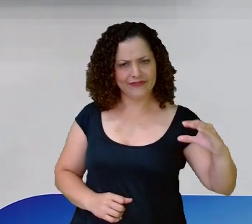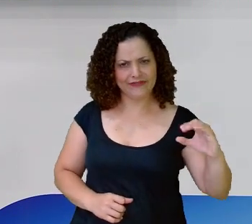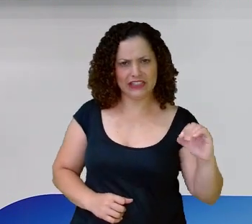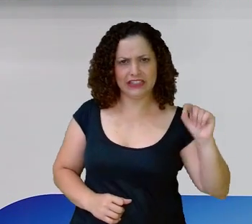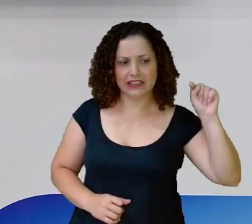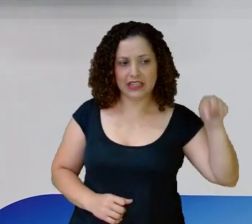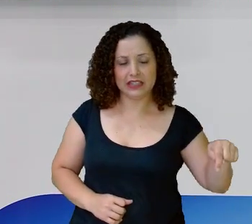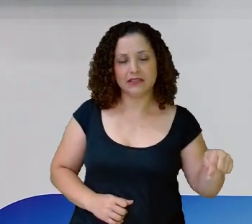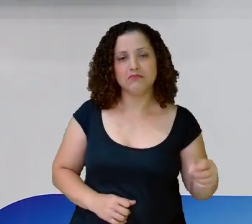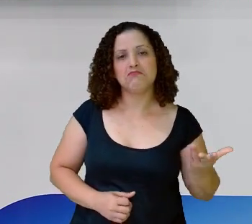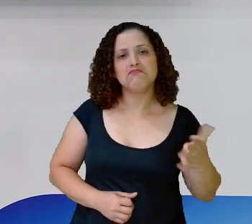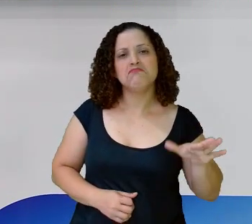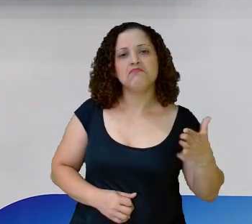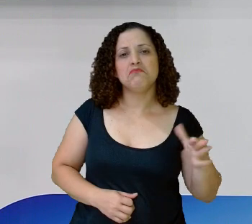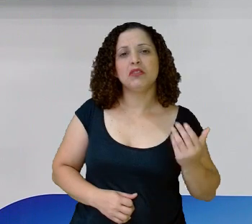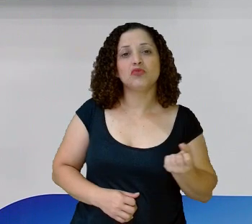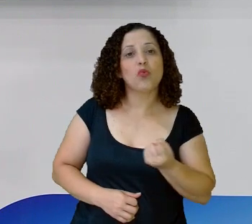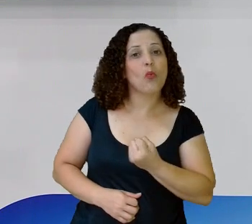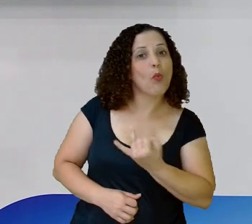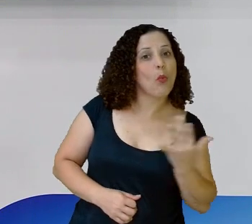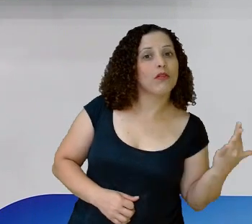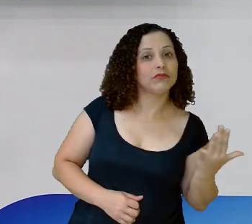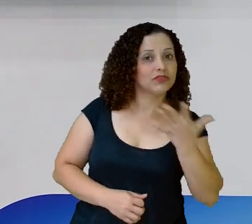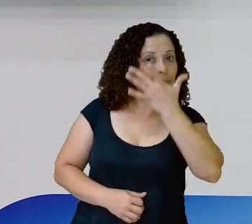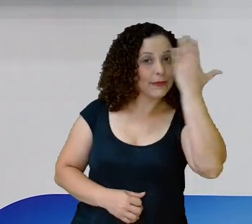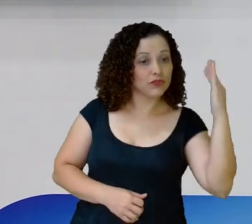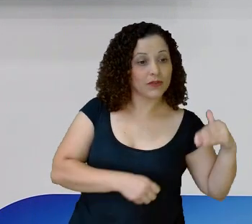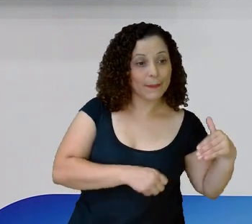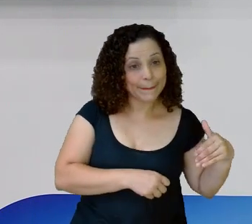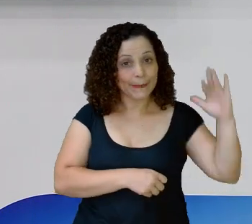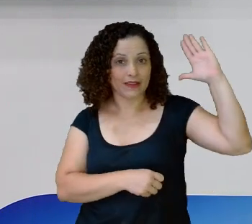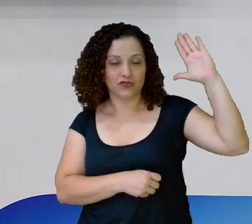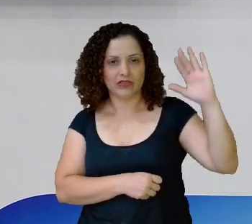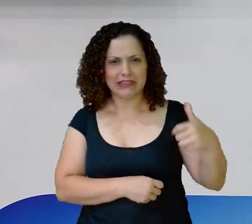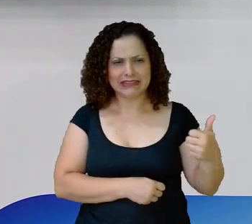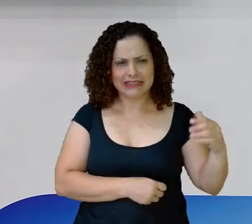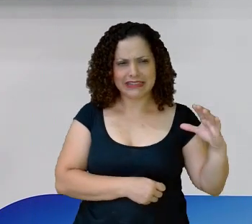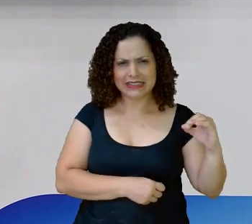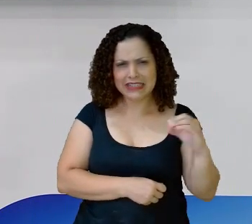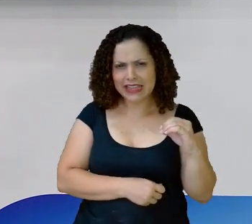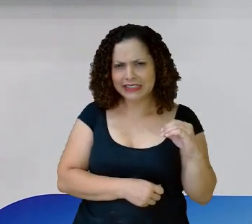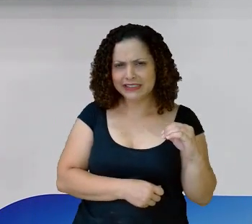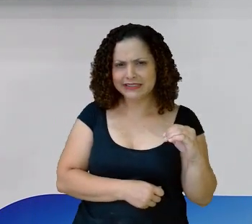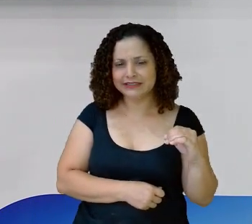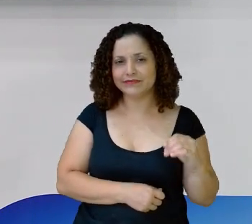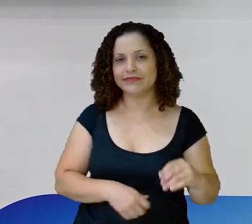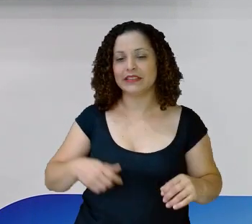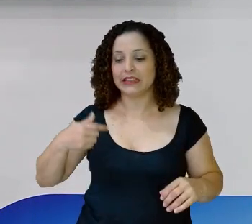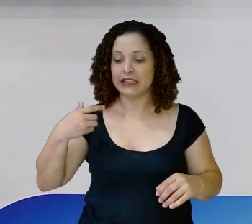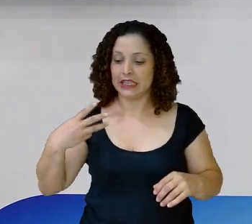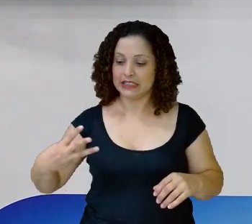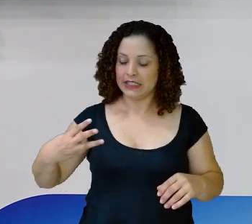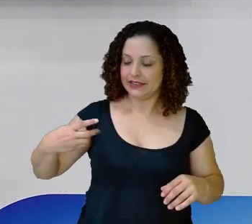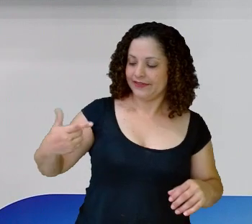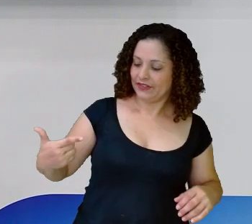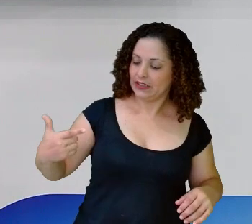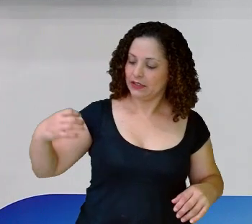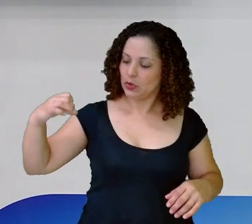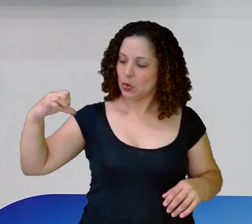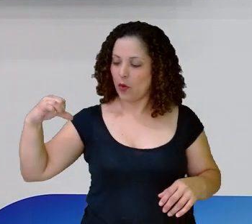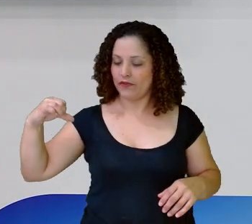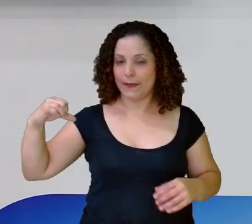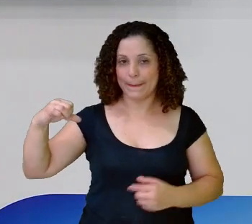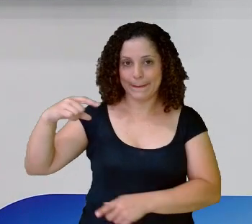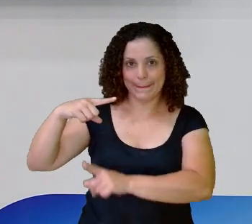comportando Mais ou menos Será que é 100 foliões A mais? Se eu juntar Os 329 Mais 100